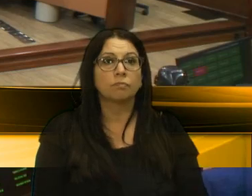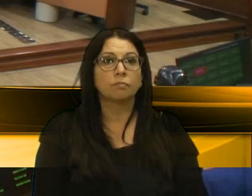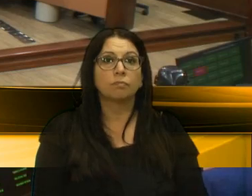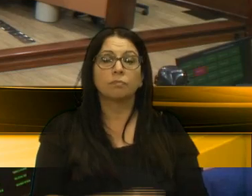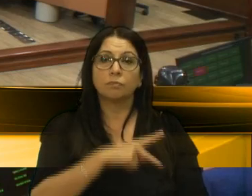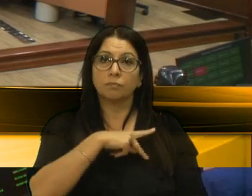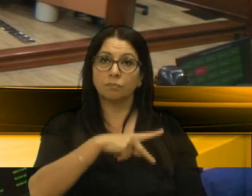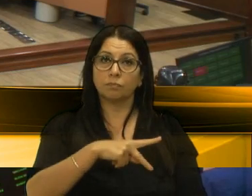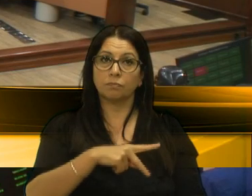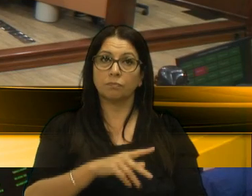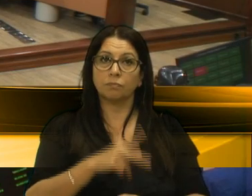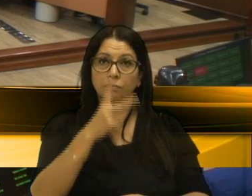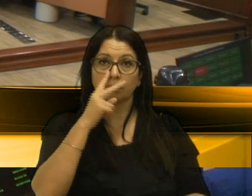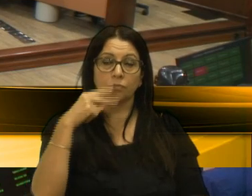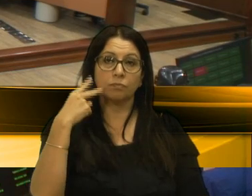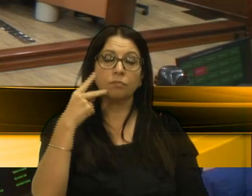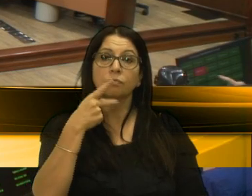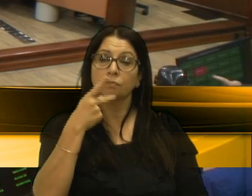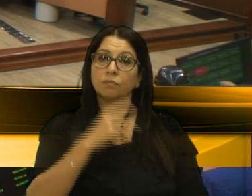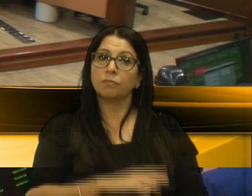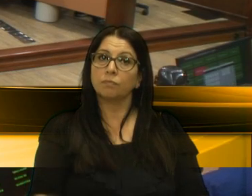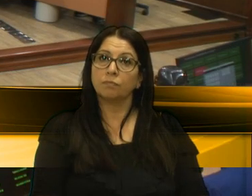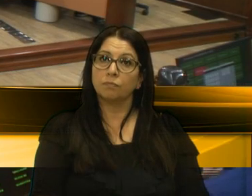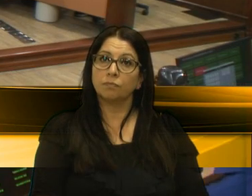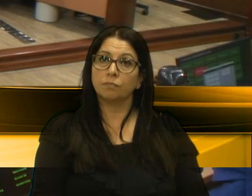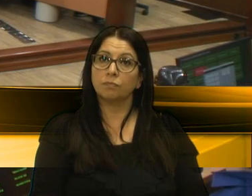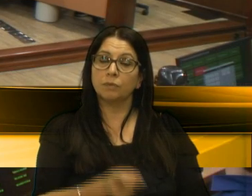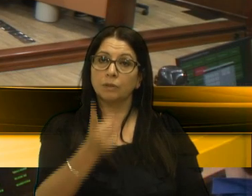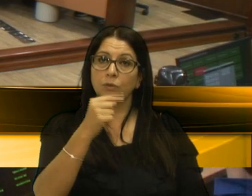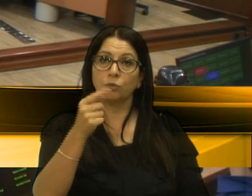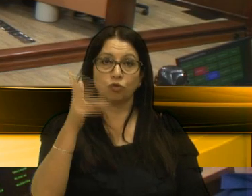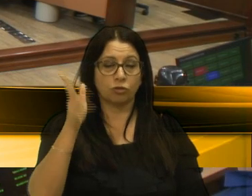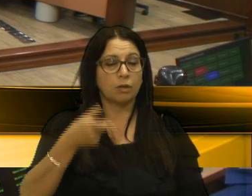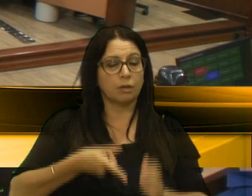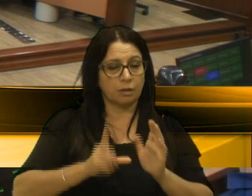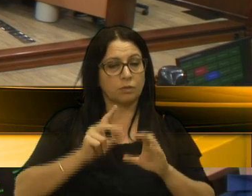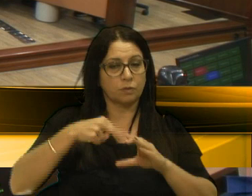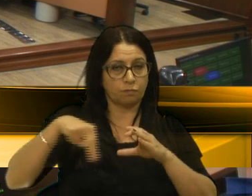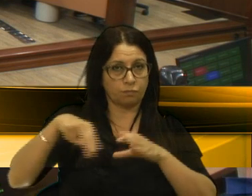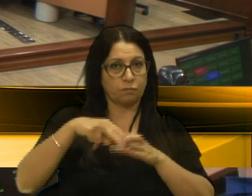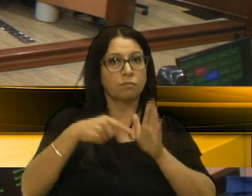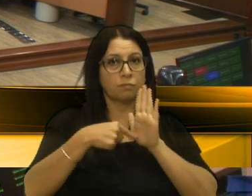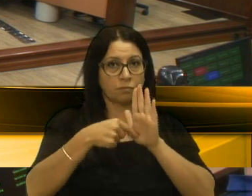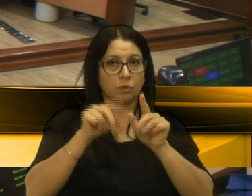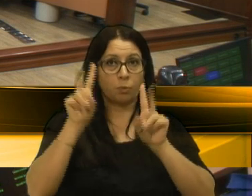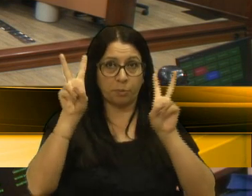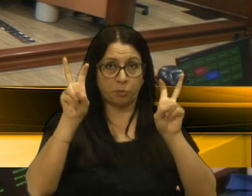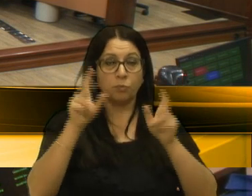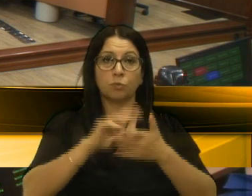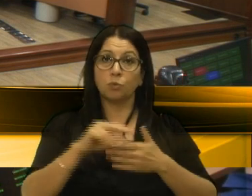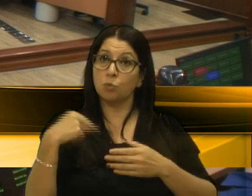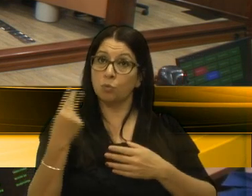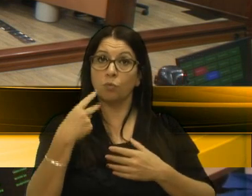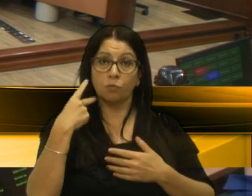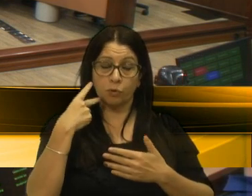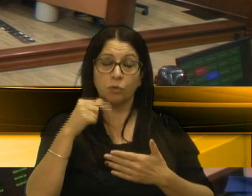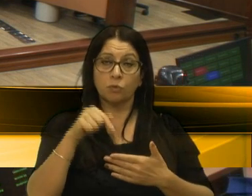Senhor presidente, como o vereador falou, eu trouxe no grande expediente esse assunto, mas como nós vereadores